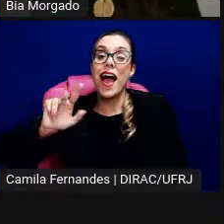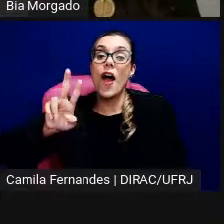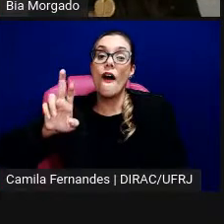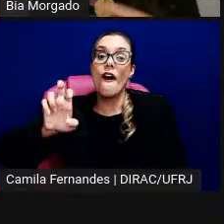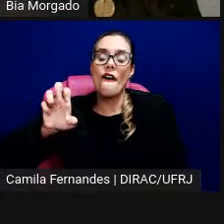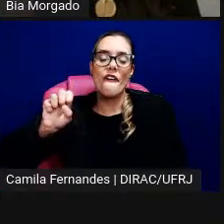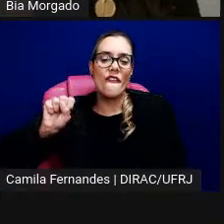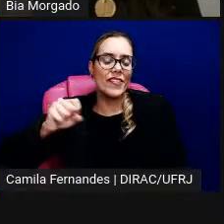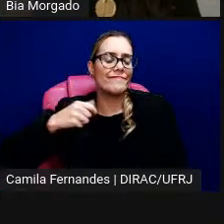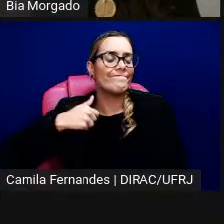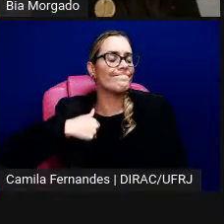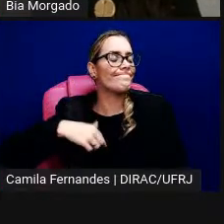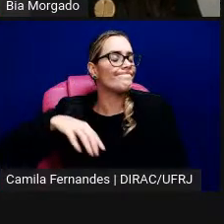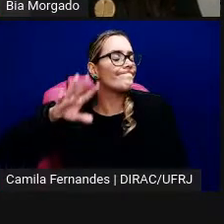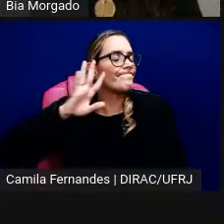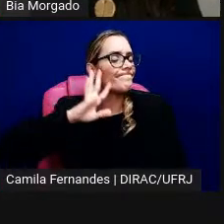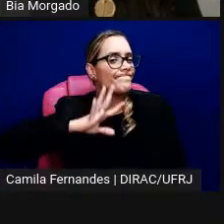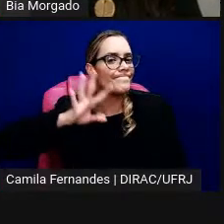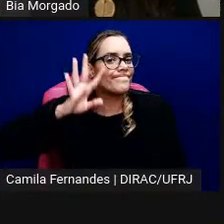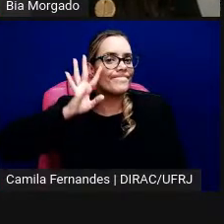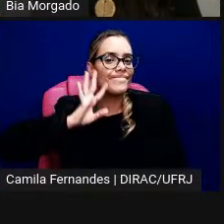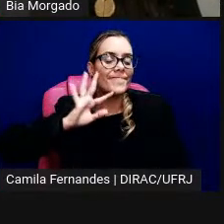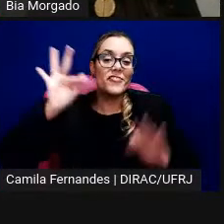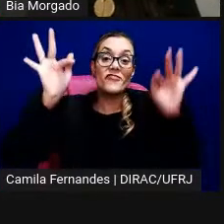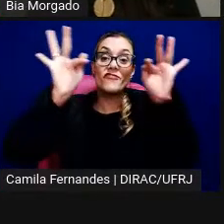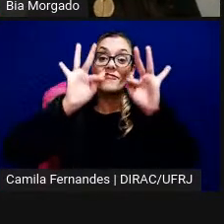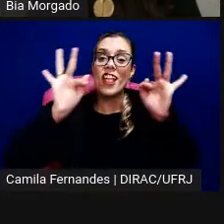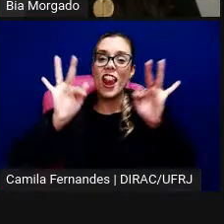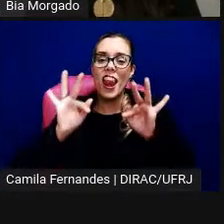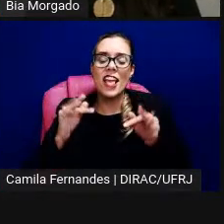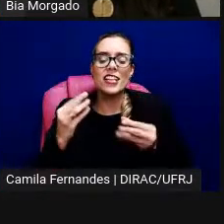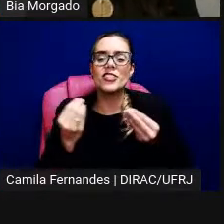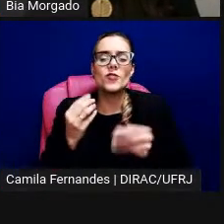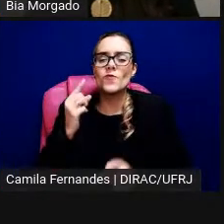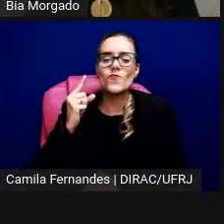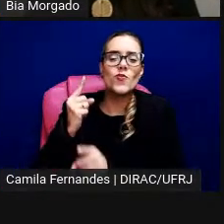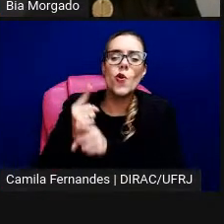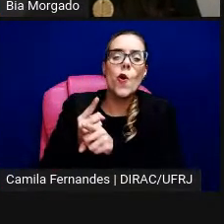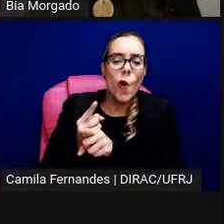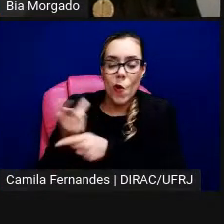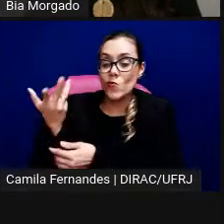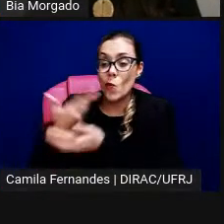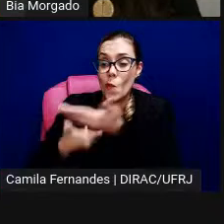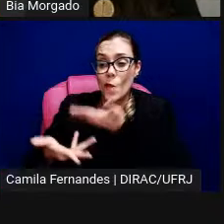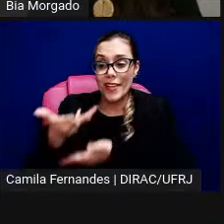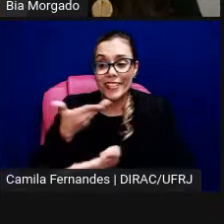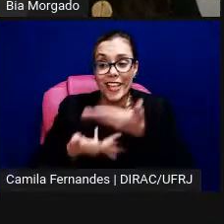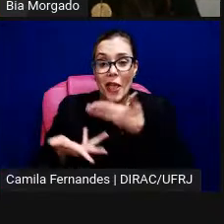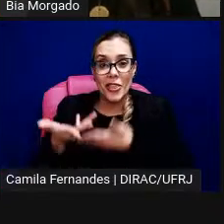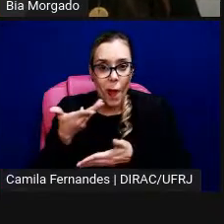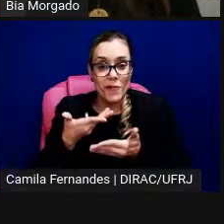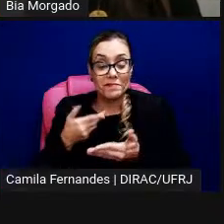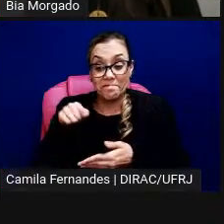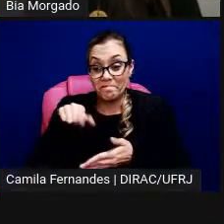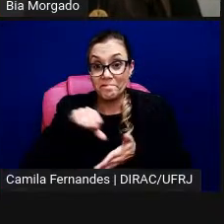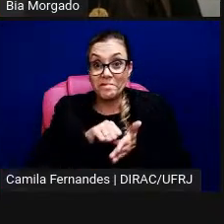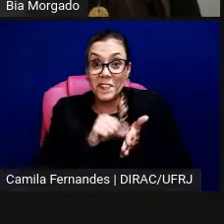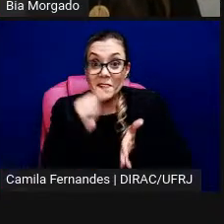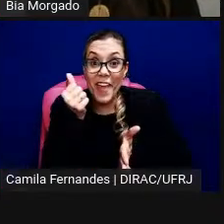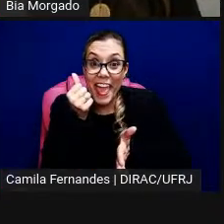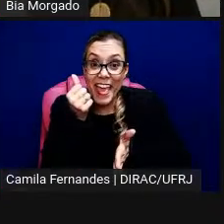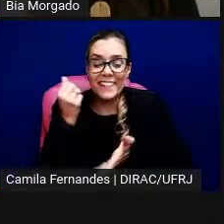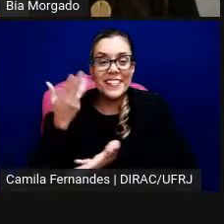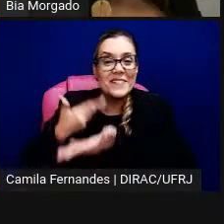memórias de encontros que ela teve enquanto mediadora. E aí nesse caso que foi a primeira mediação que ela fez ela fala que